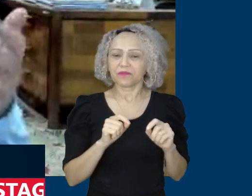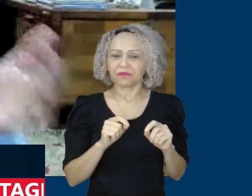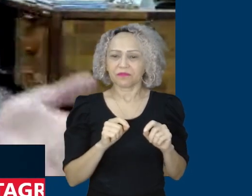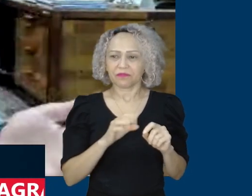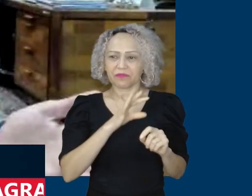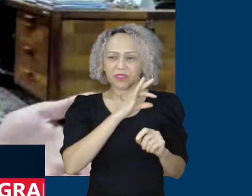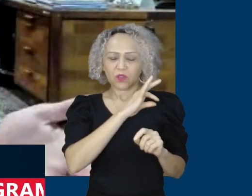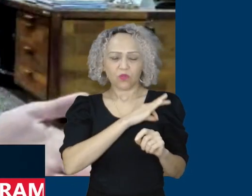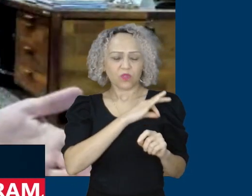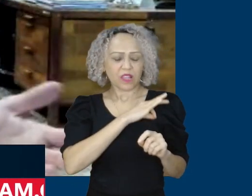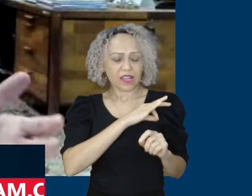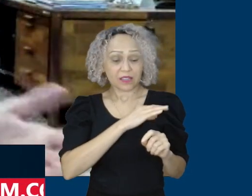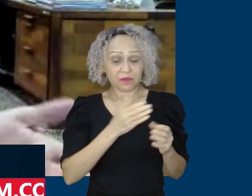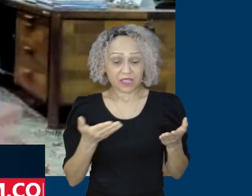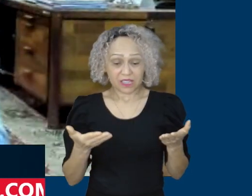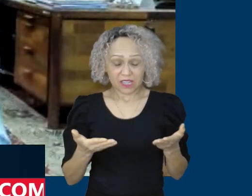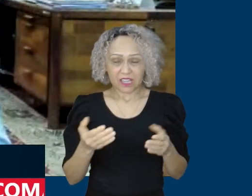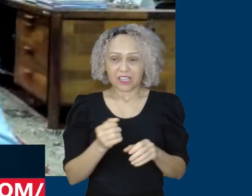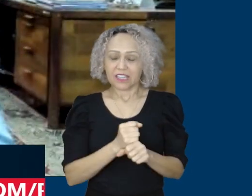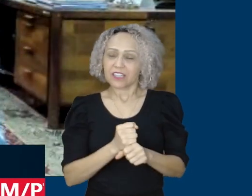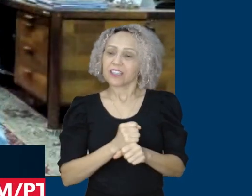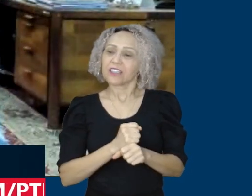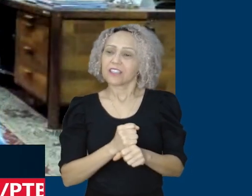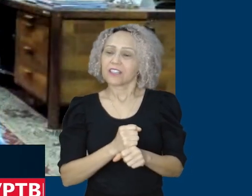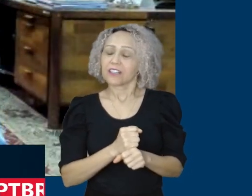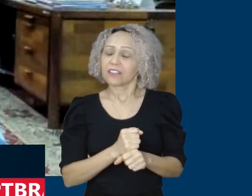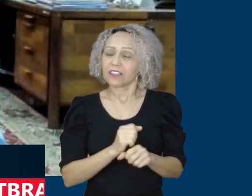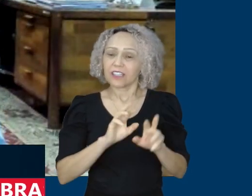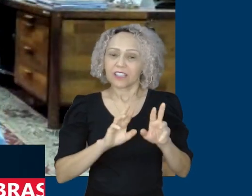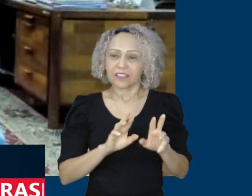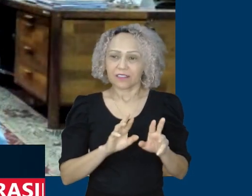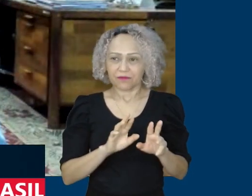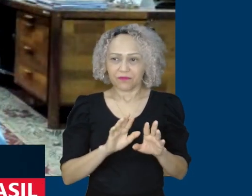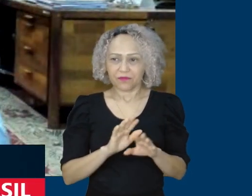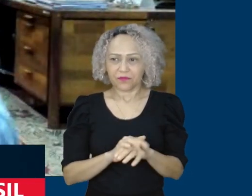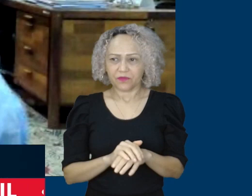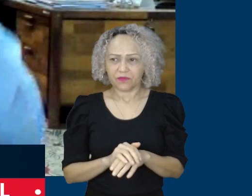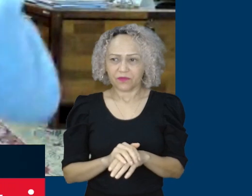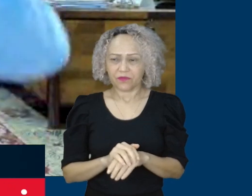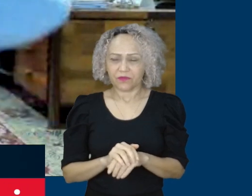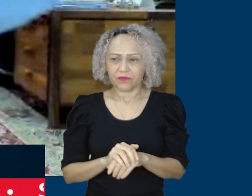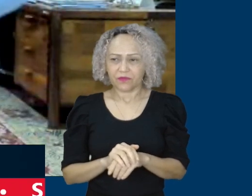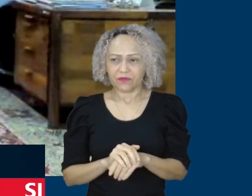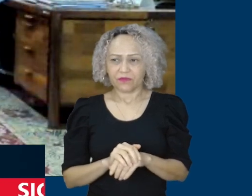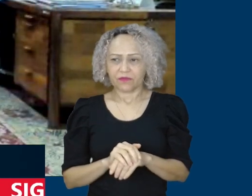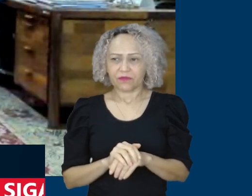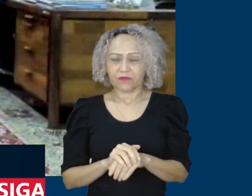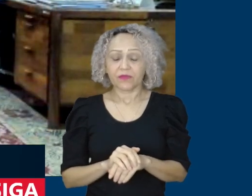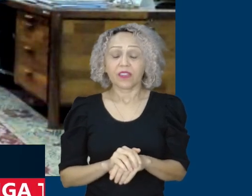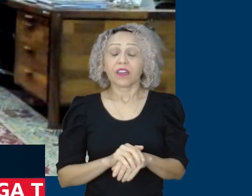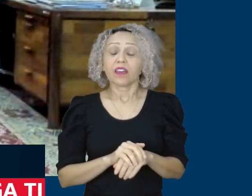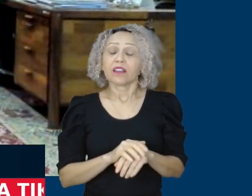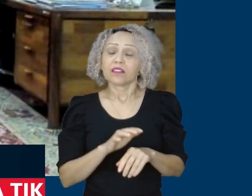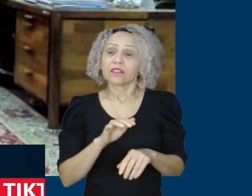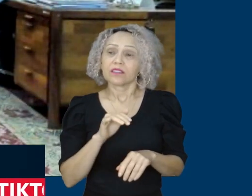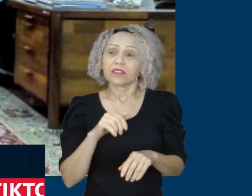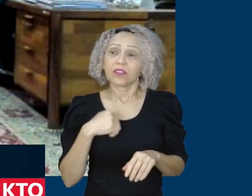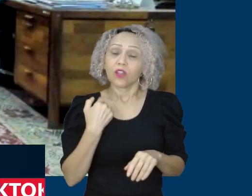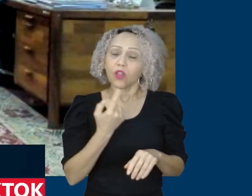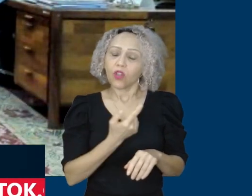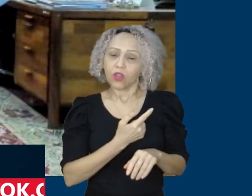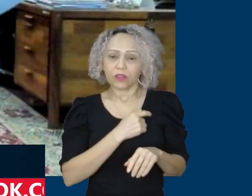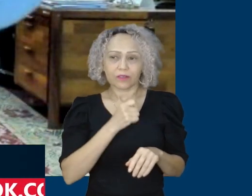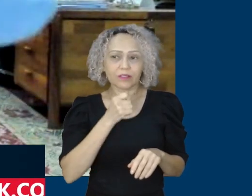salário mínimo deste ano, e diferentemente do primeiro ano do governo fundo do presidente Lula, que nós não